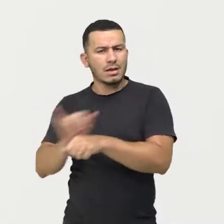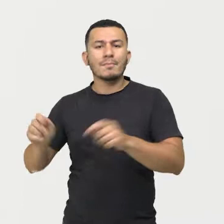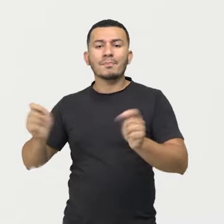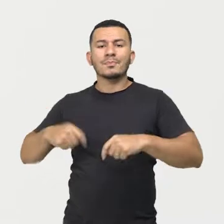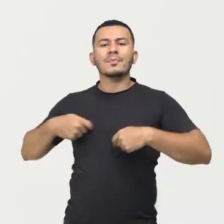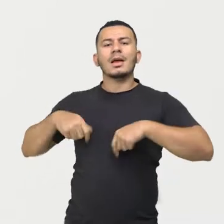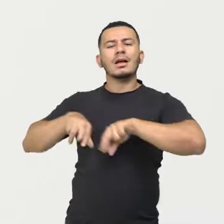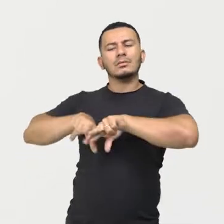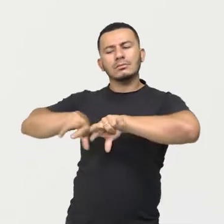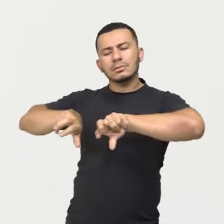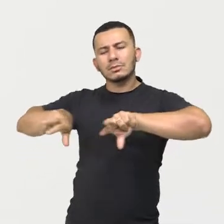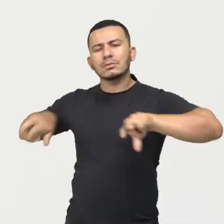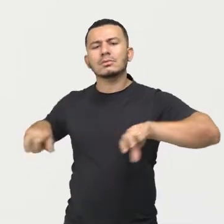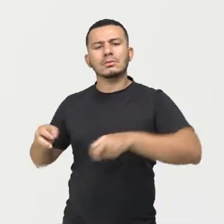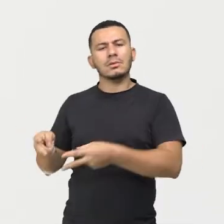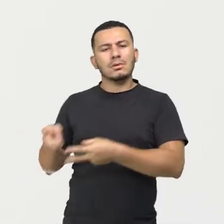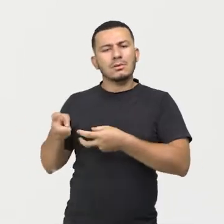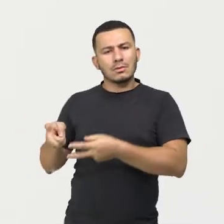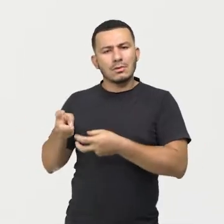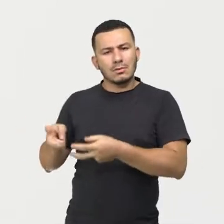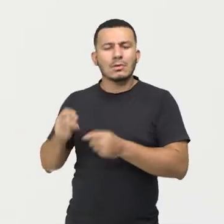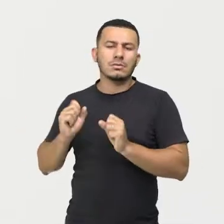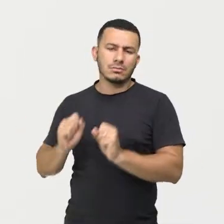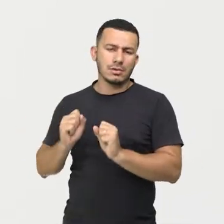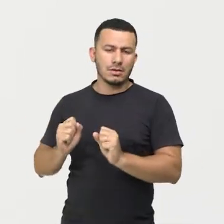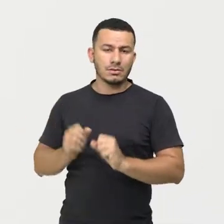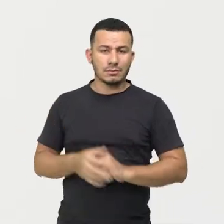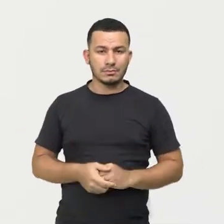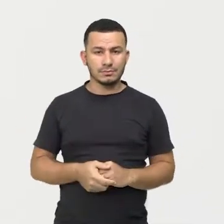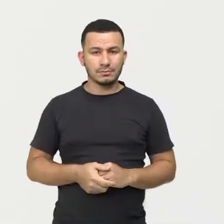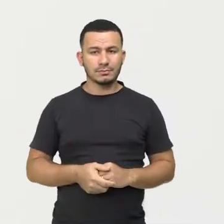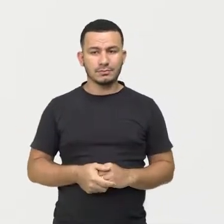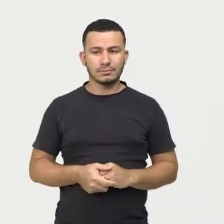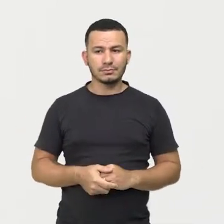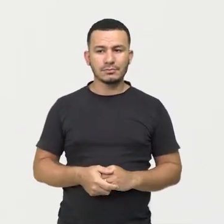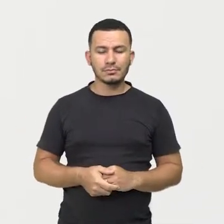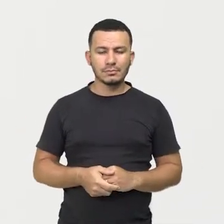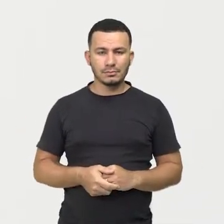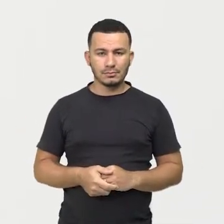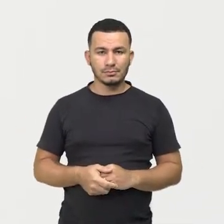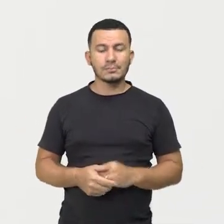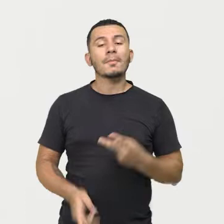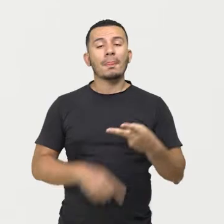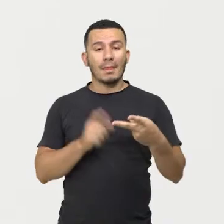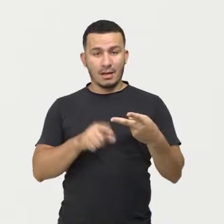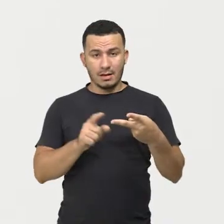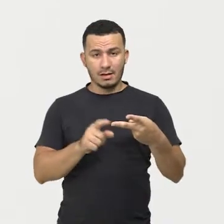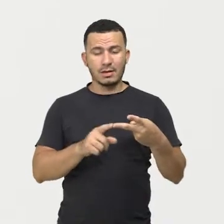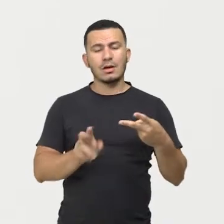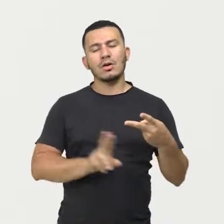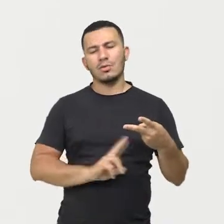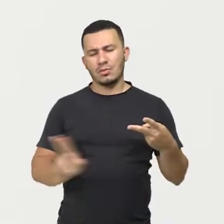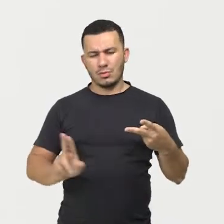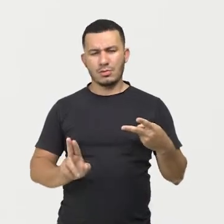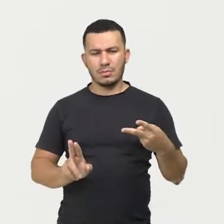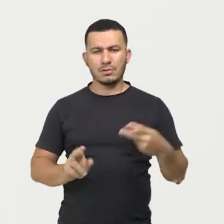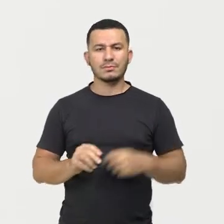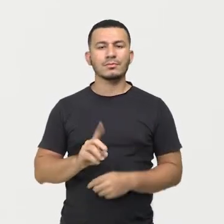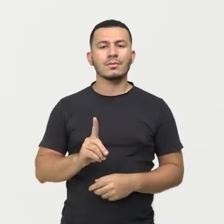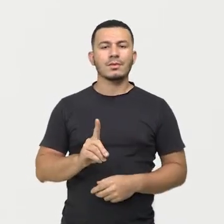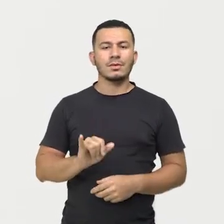exploração dos recursos encontrados nessa UC. Então, aqui eu vou ter o chamado uso